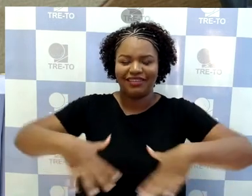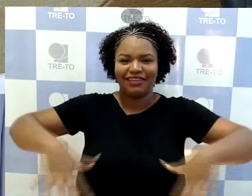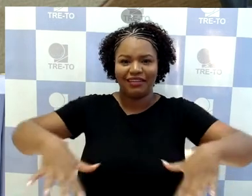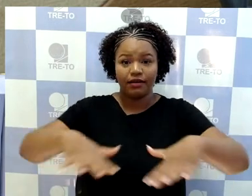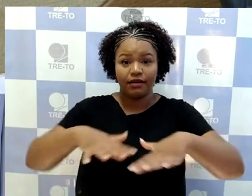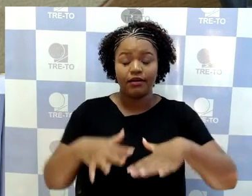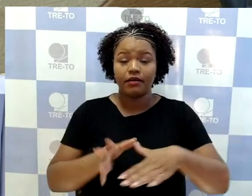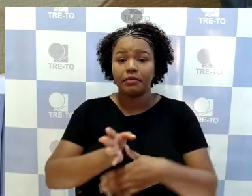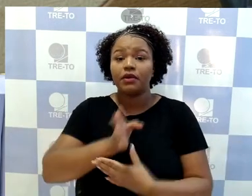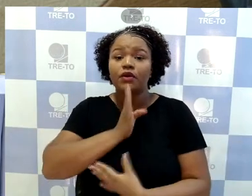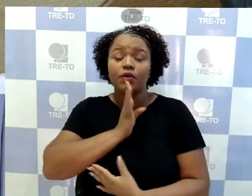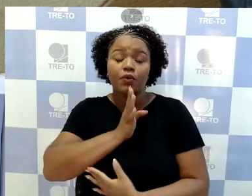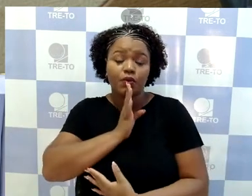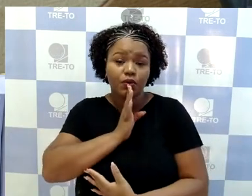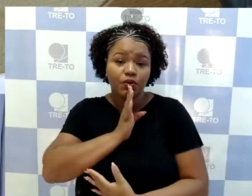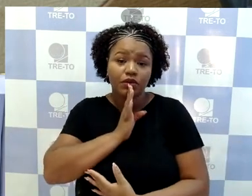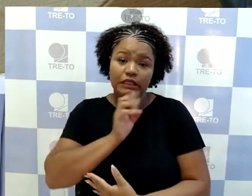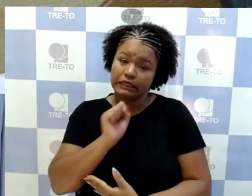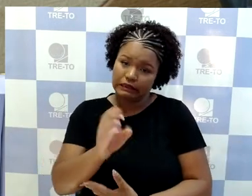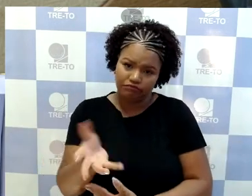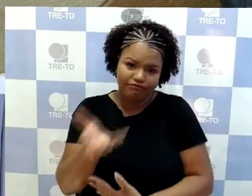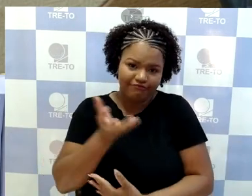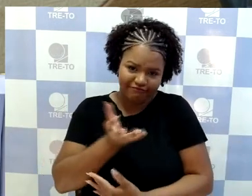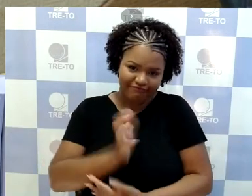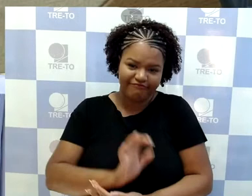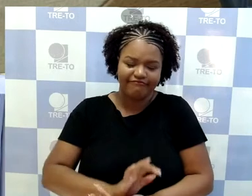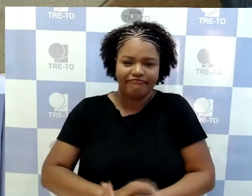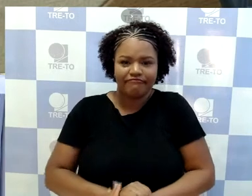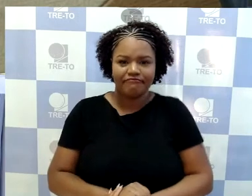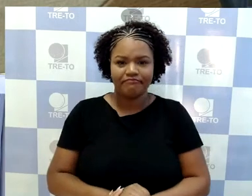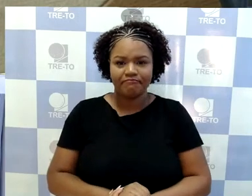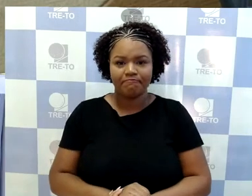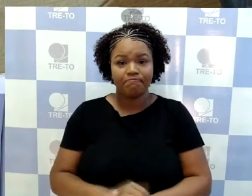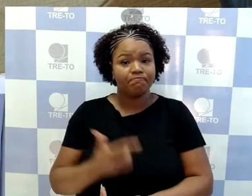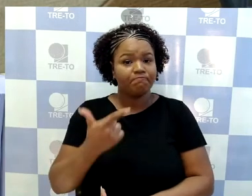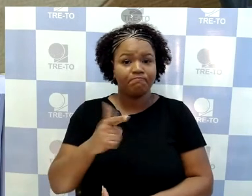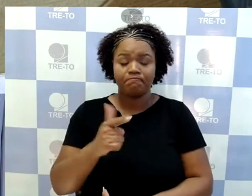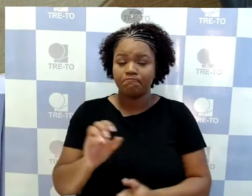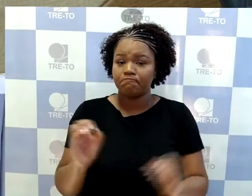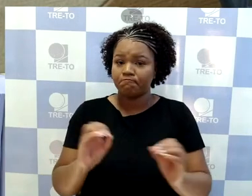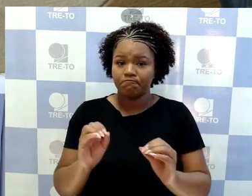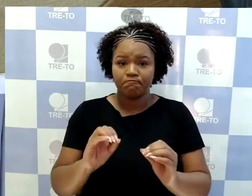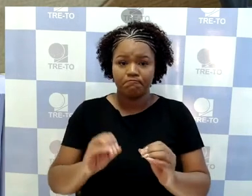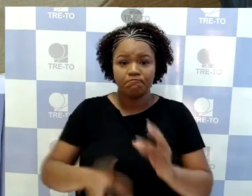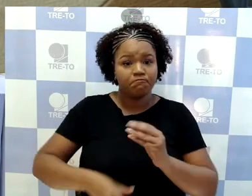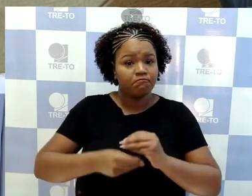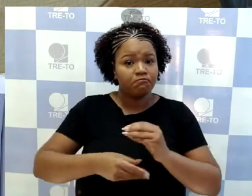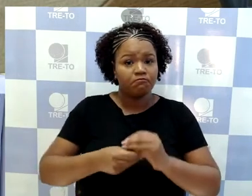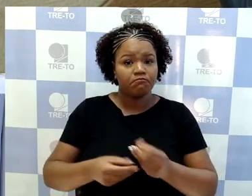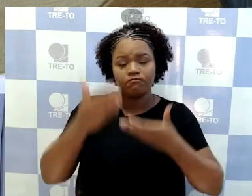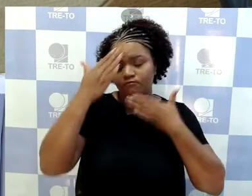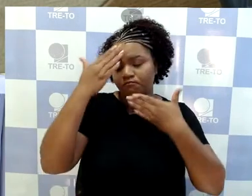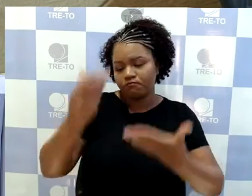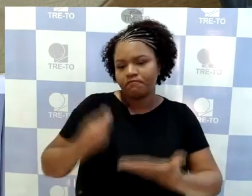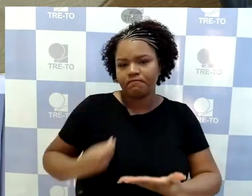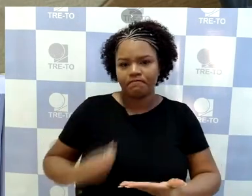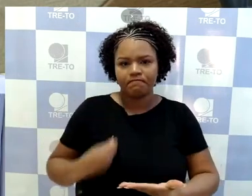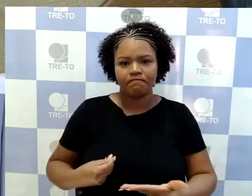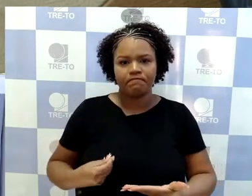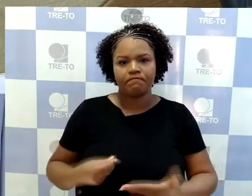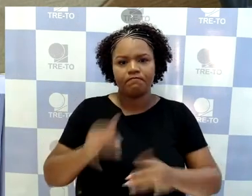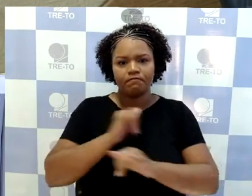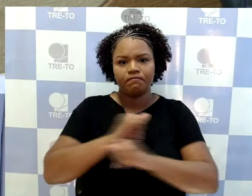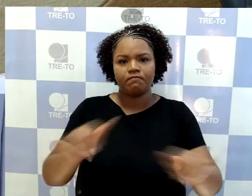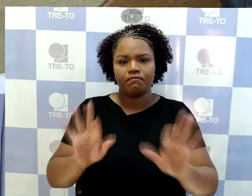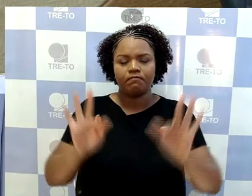se puderem, se desejarem. Então, não havendo mais nada a tratar, eu agradeço a presença de todos, declaro encerrada a presente